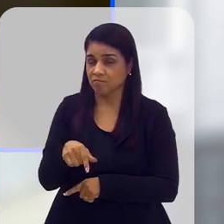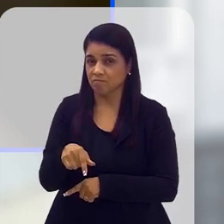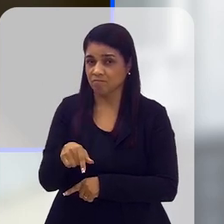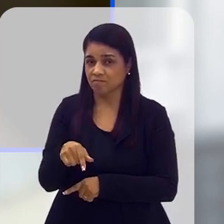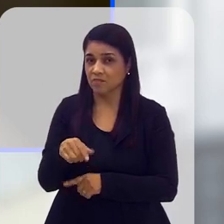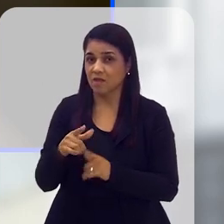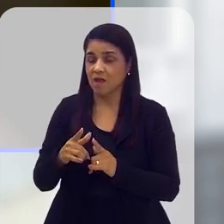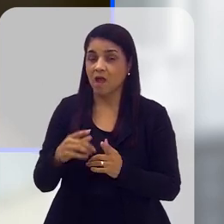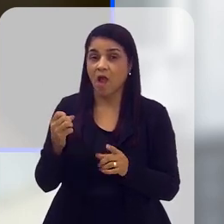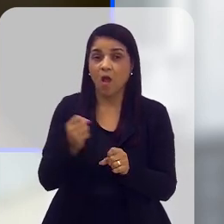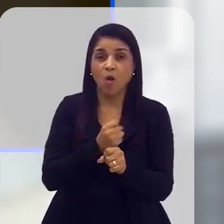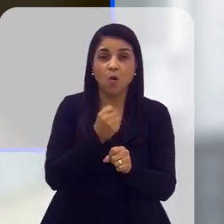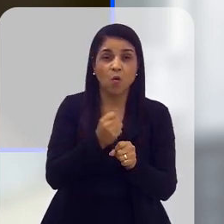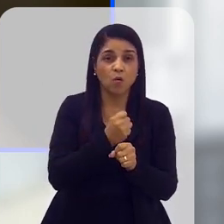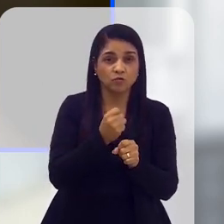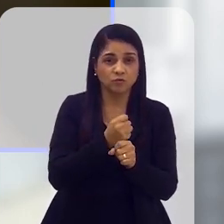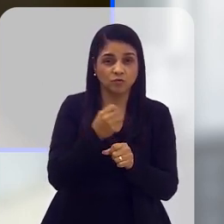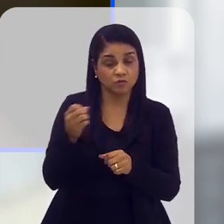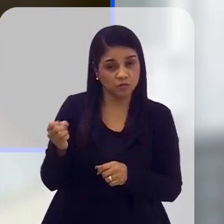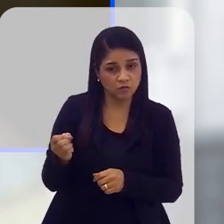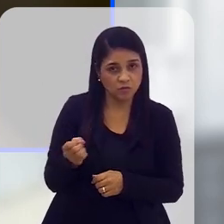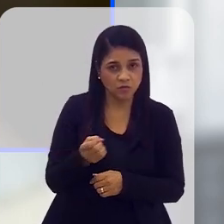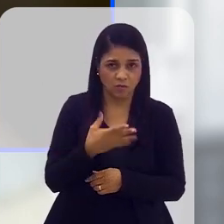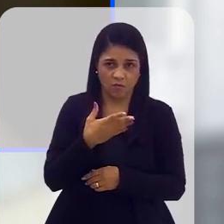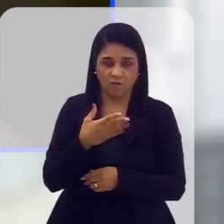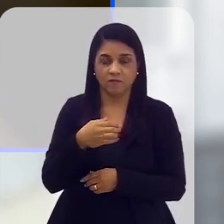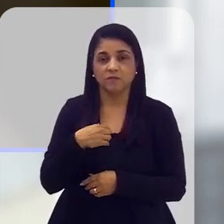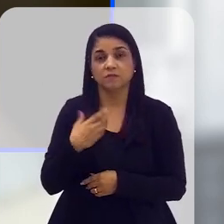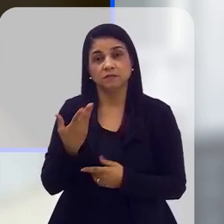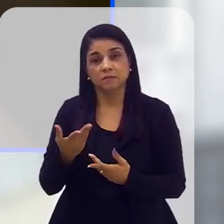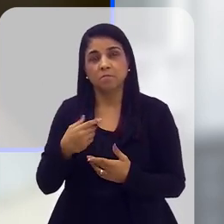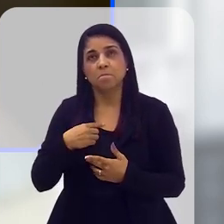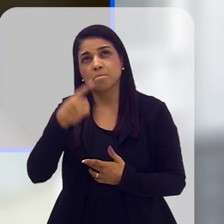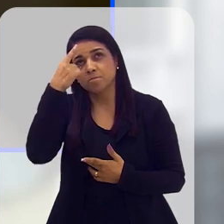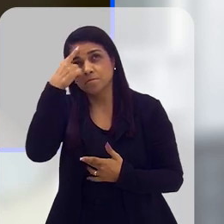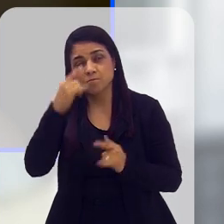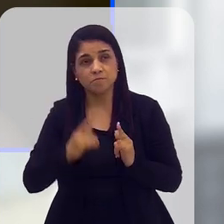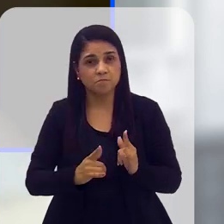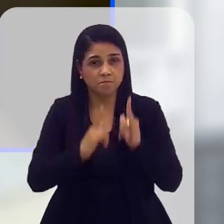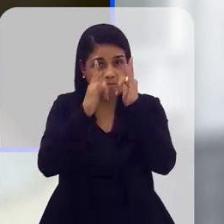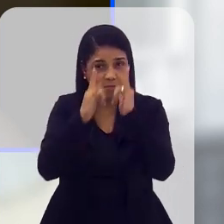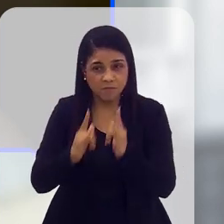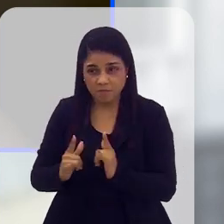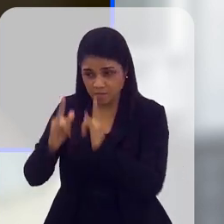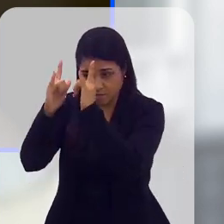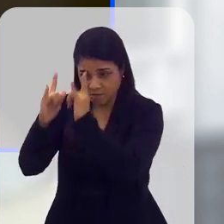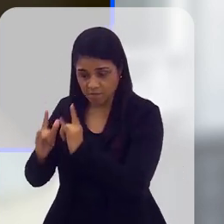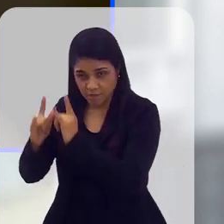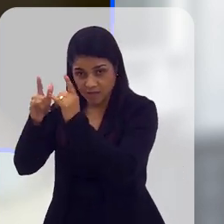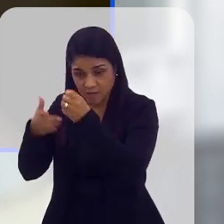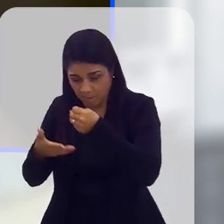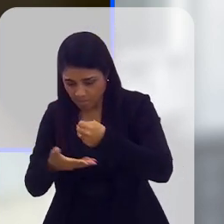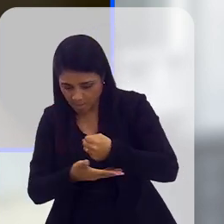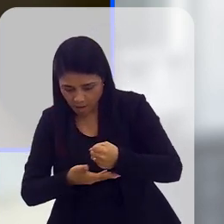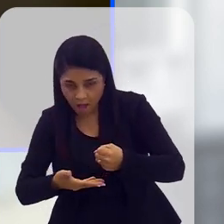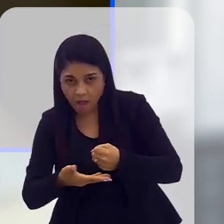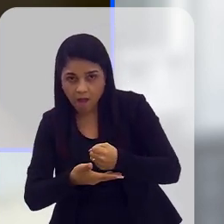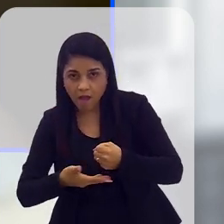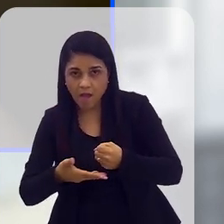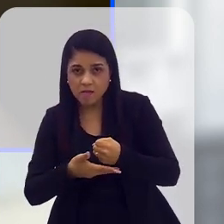construções mais modernas. E pensar em prédios que tenham, desde a concepção,